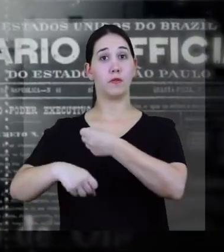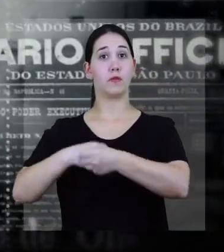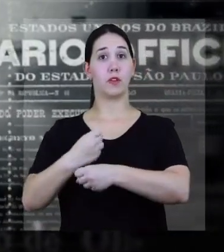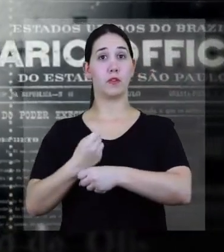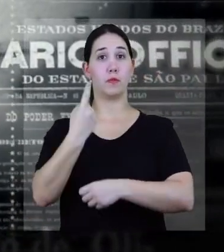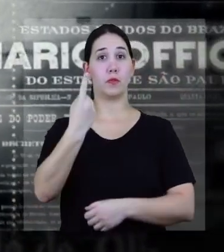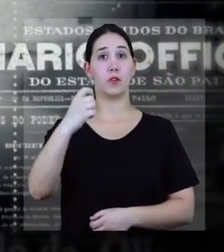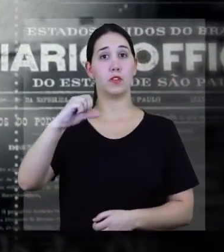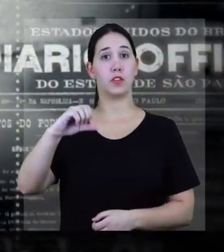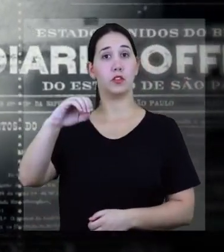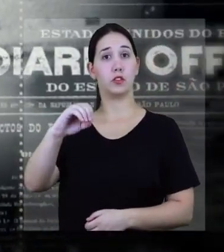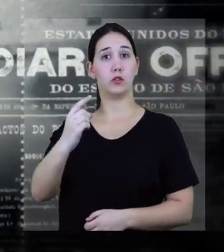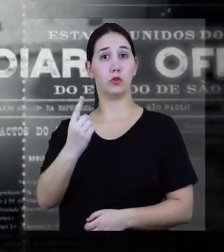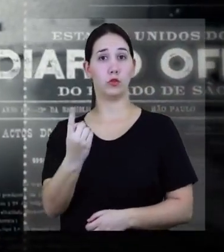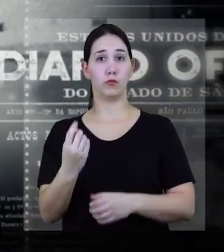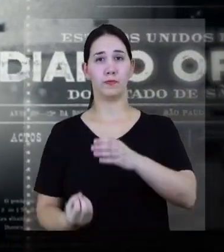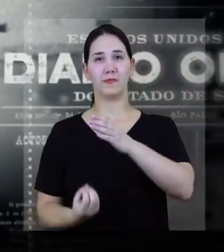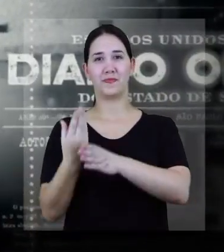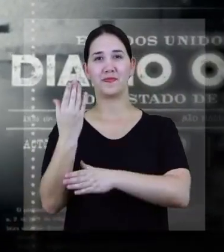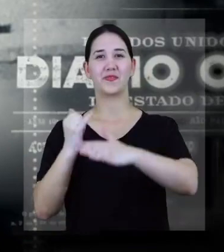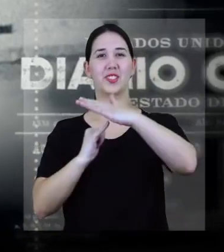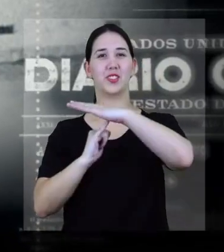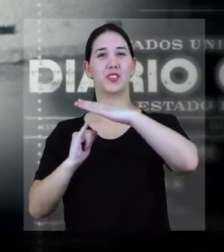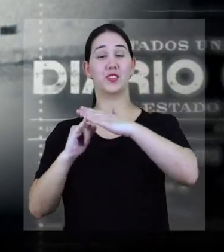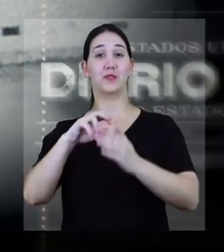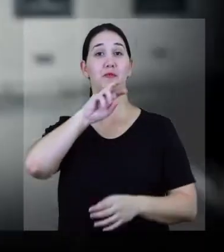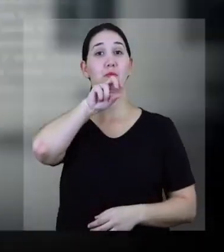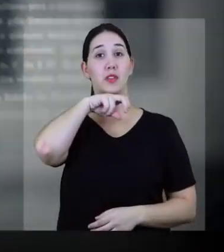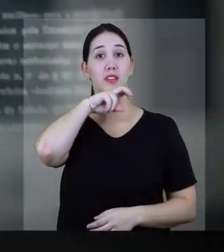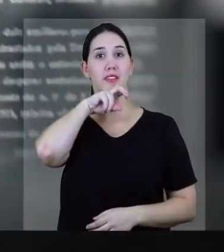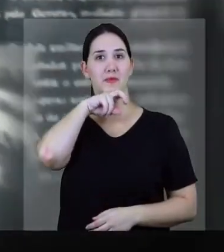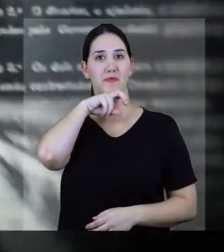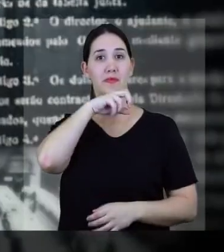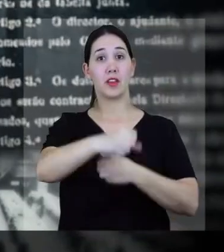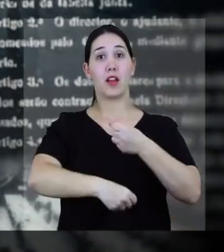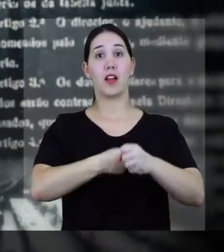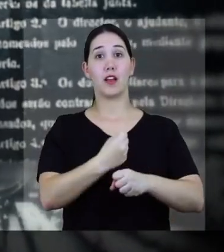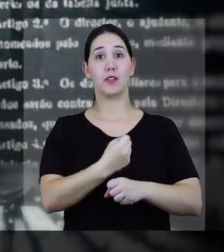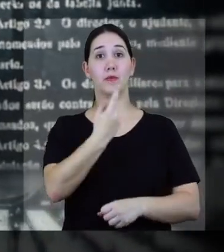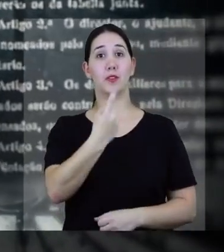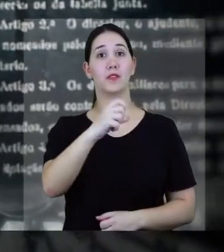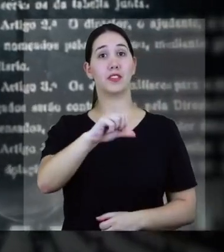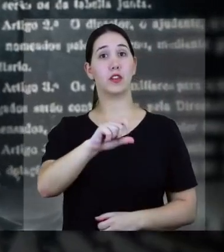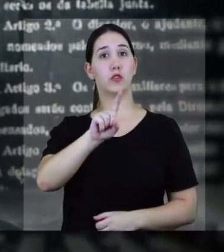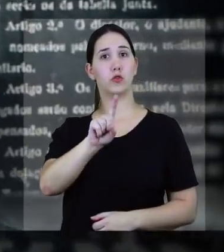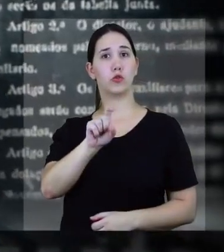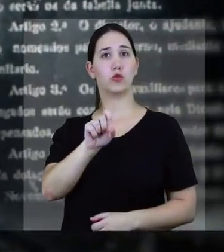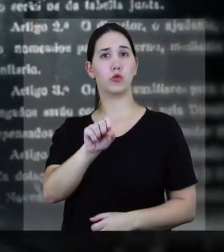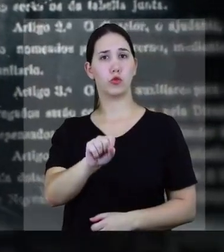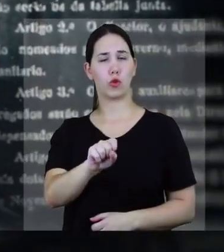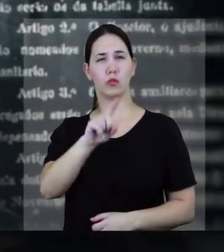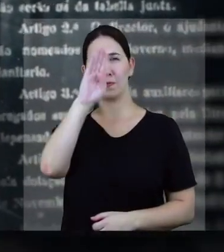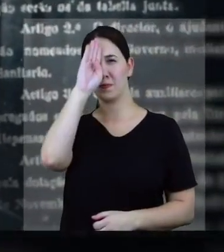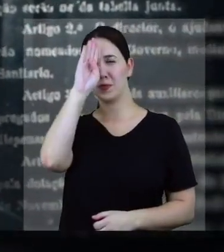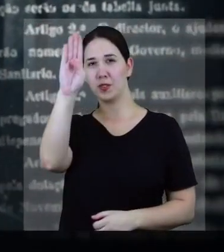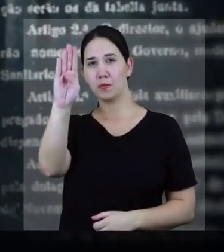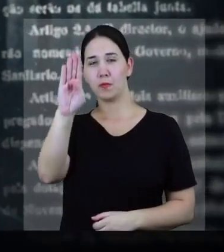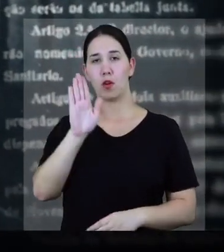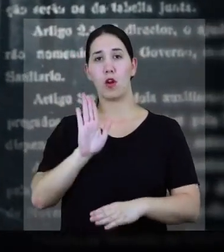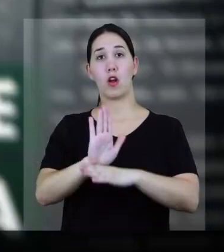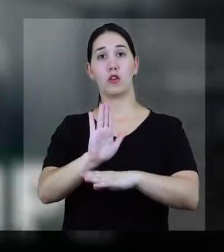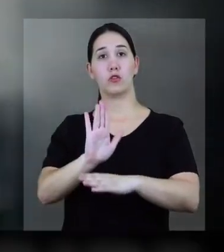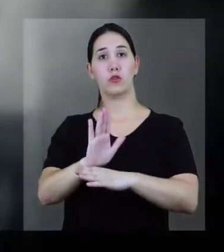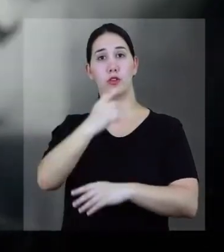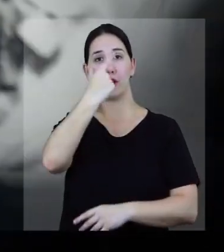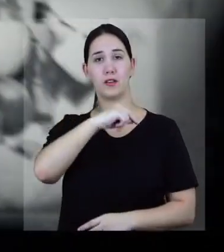Em 1901, nasceu o Instituto Butantan. Já em 1918, foi vital contra a gripe